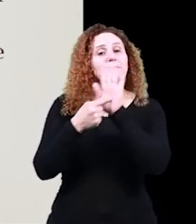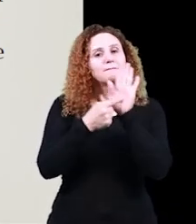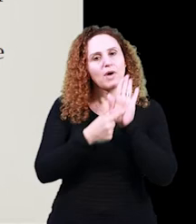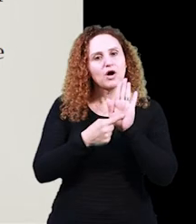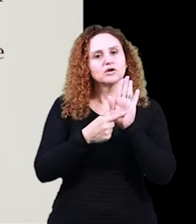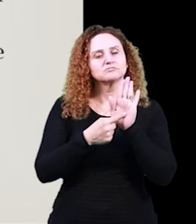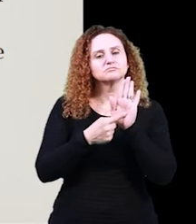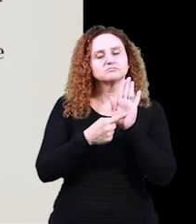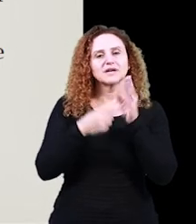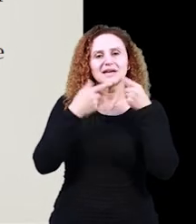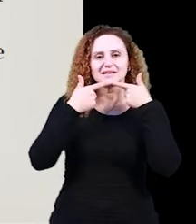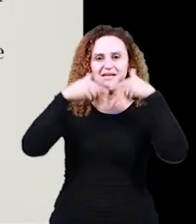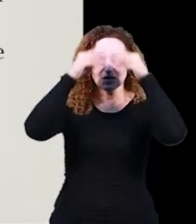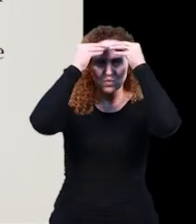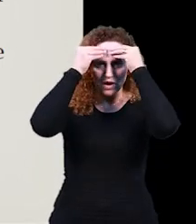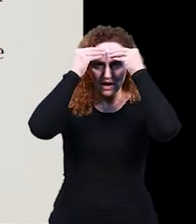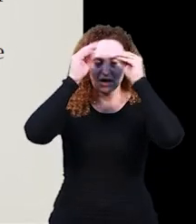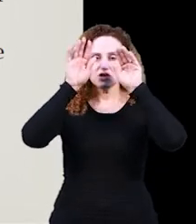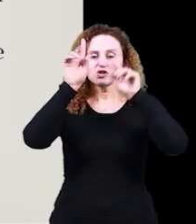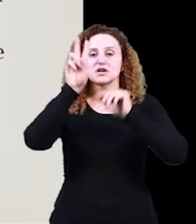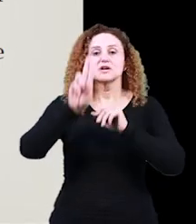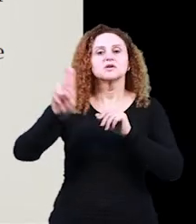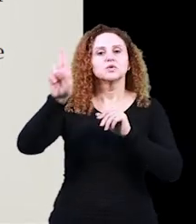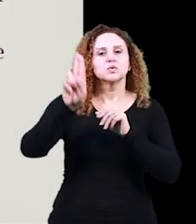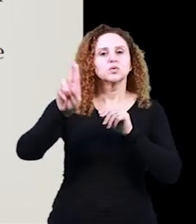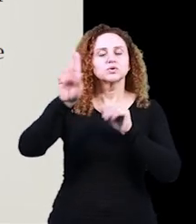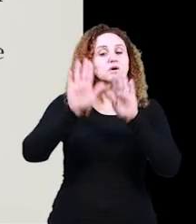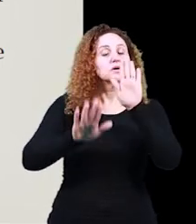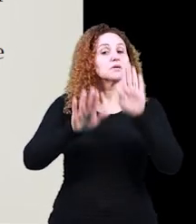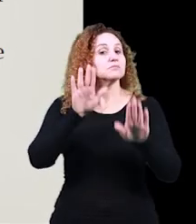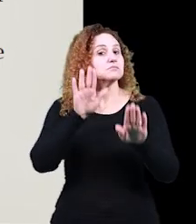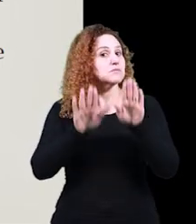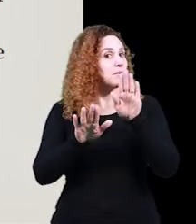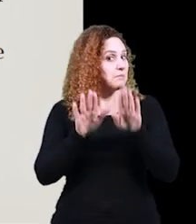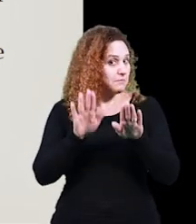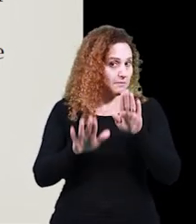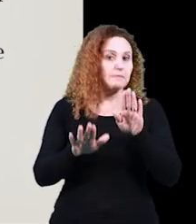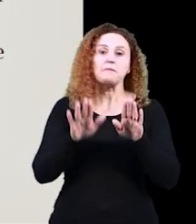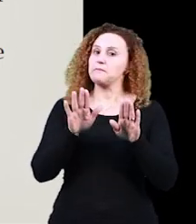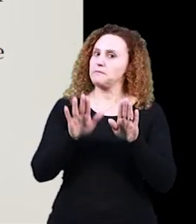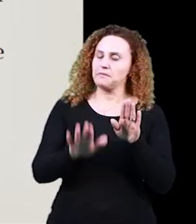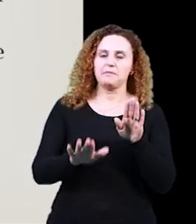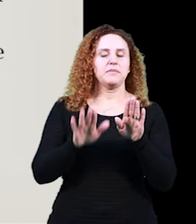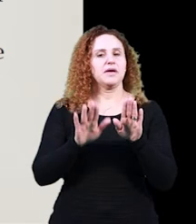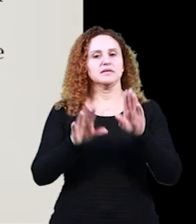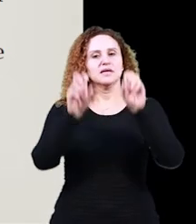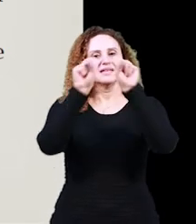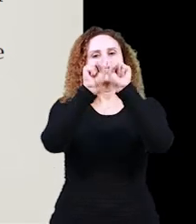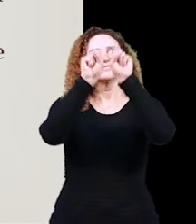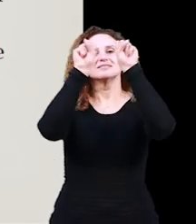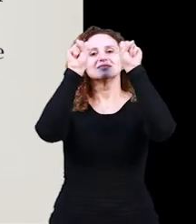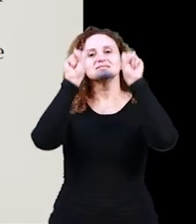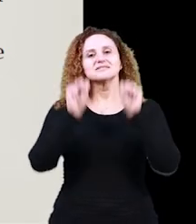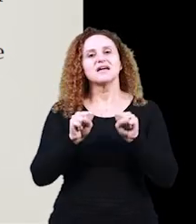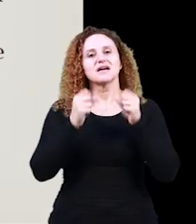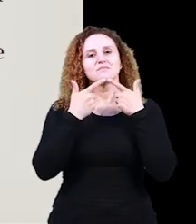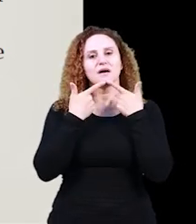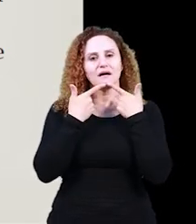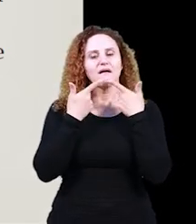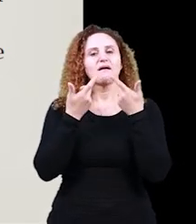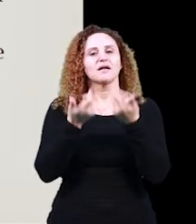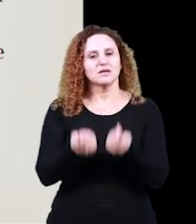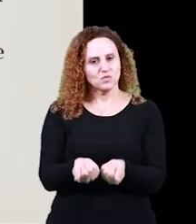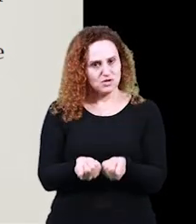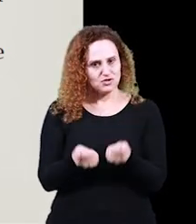uso varia de forma sistemática e regular, e que essa variação é uma propriedade inerente aos sistemas linguísticos, fortemente